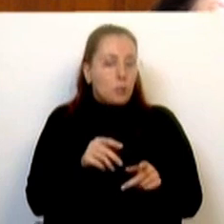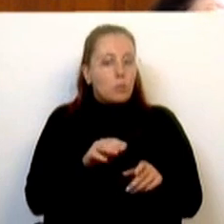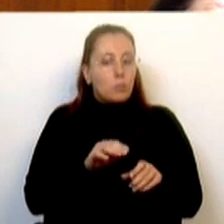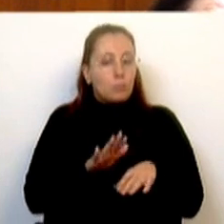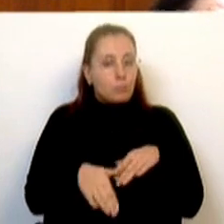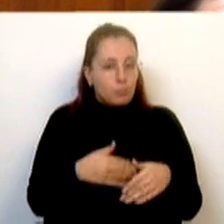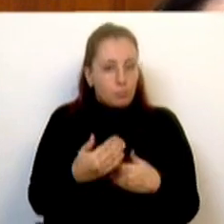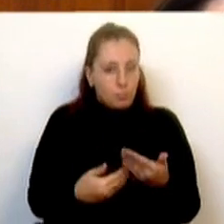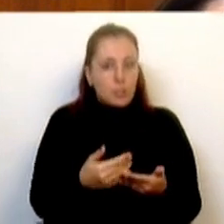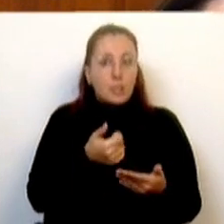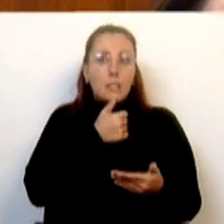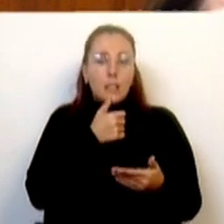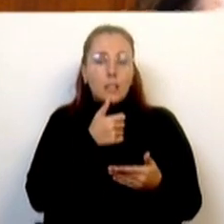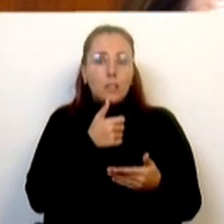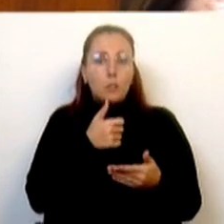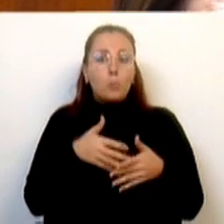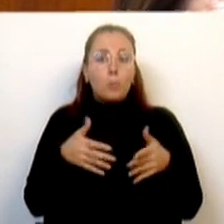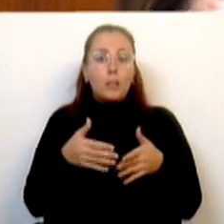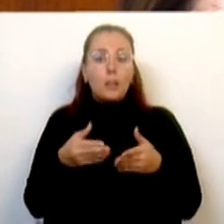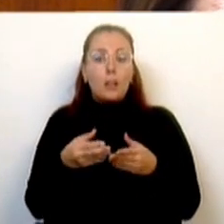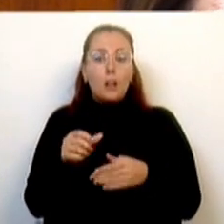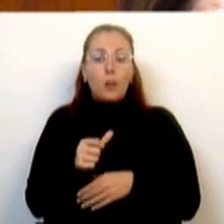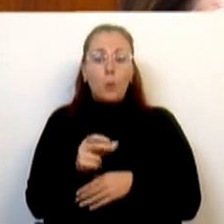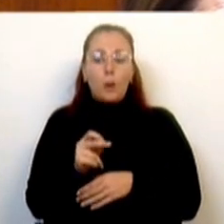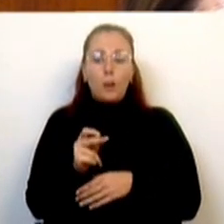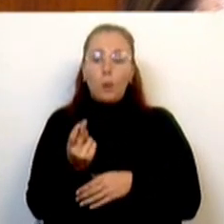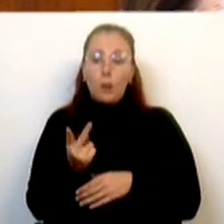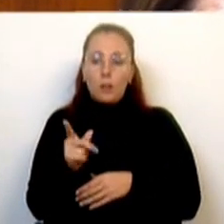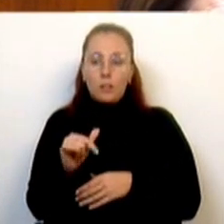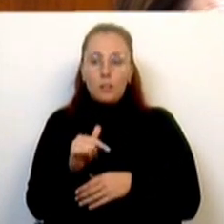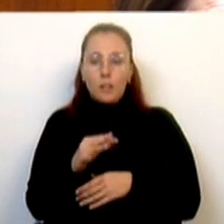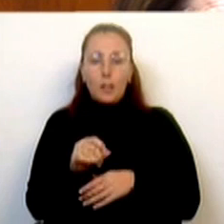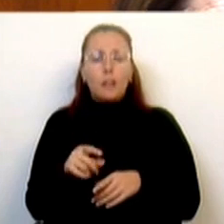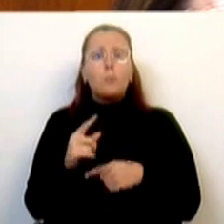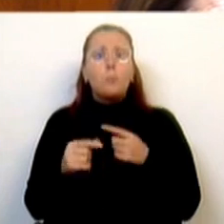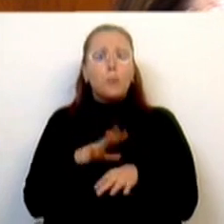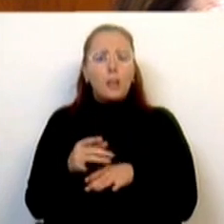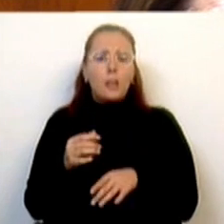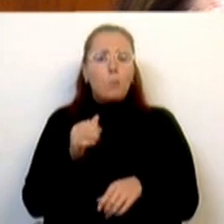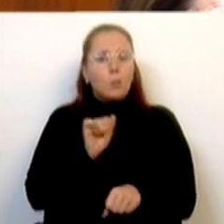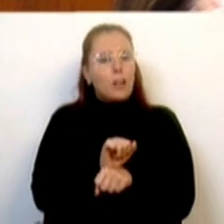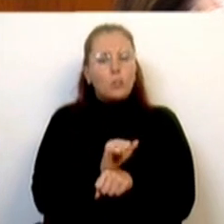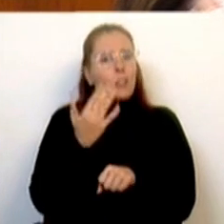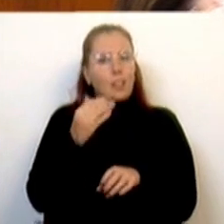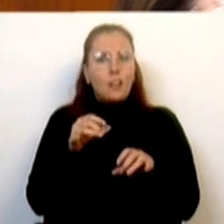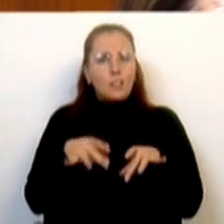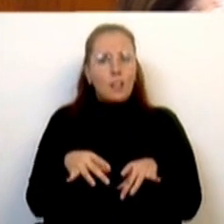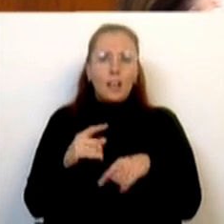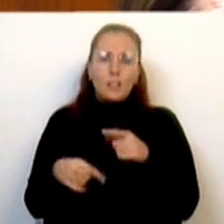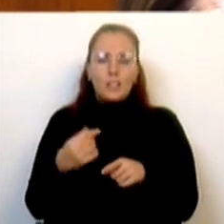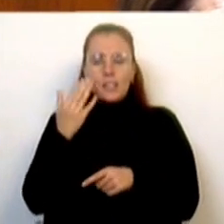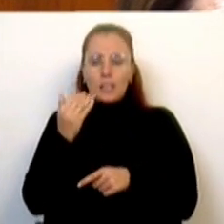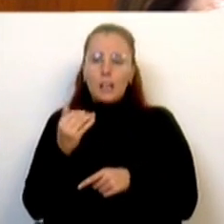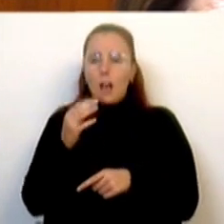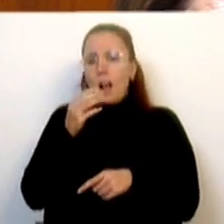e se passe a decidir por Maria qualificada, impedindo bloqueios e chantagens que por vezes têm